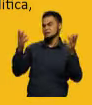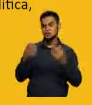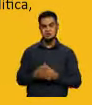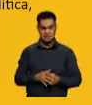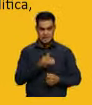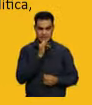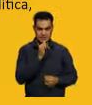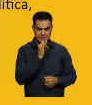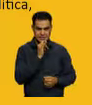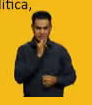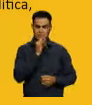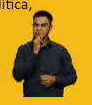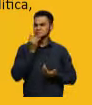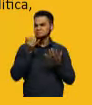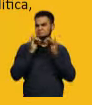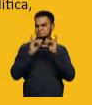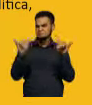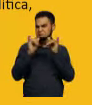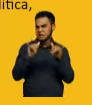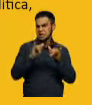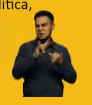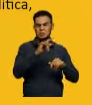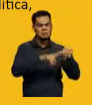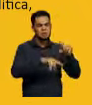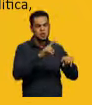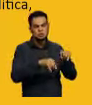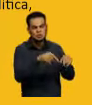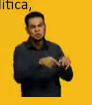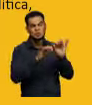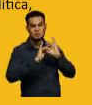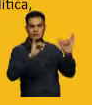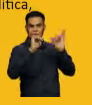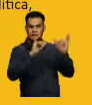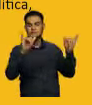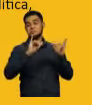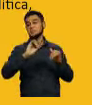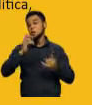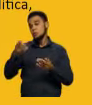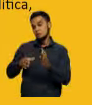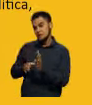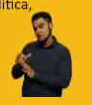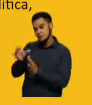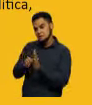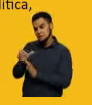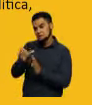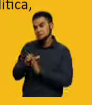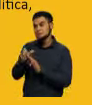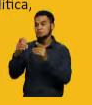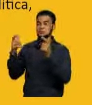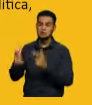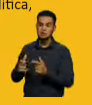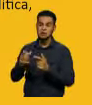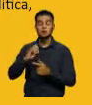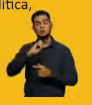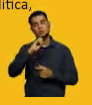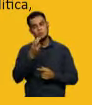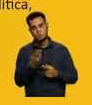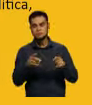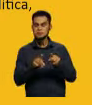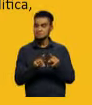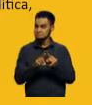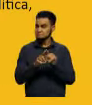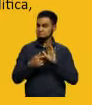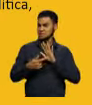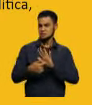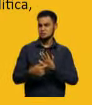exemplo, publicidade de um produto, orientação ou ajuda em um determinado local ou ainda a exposição